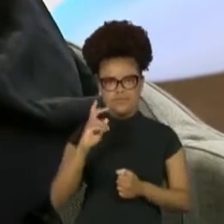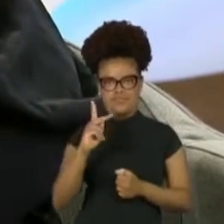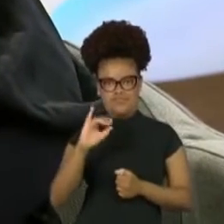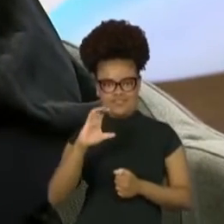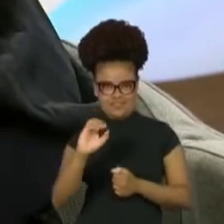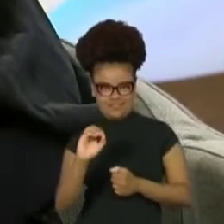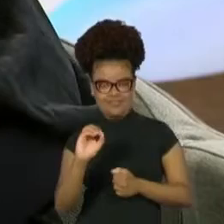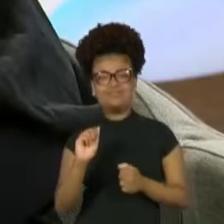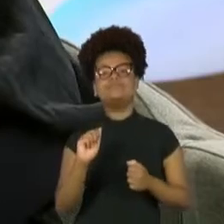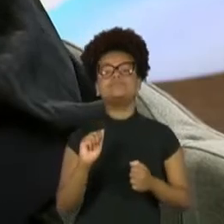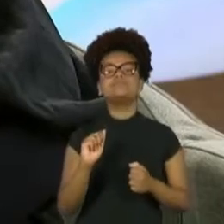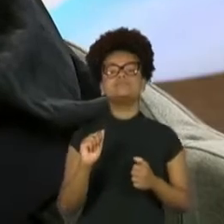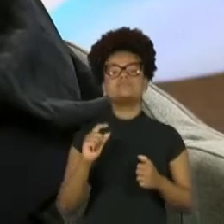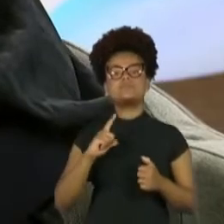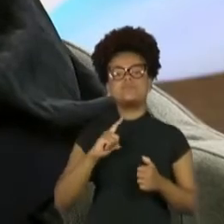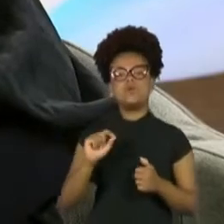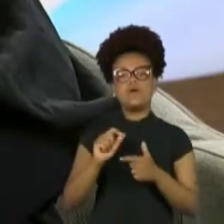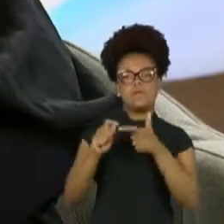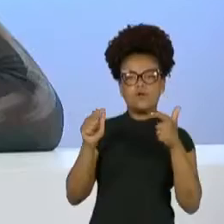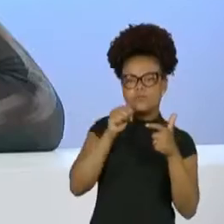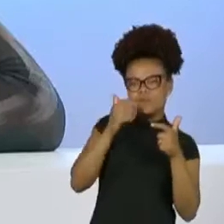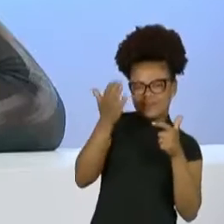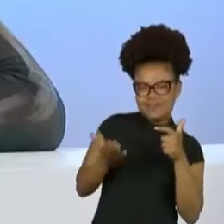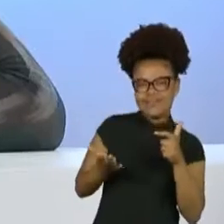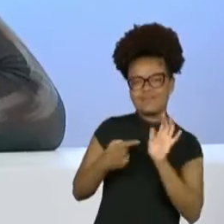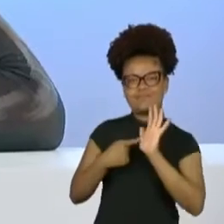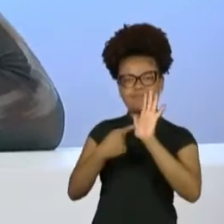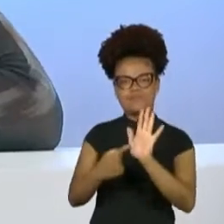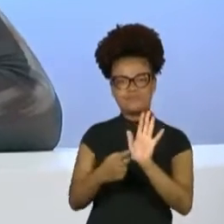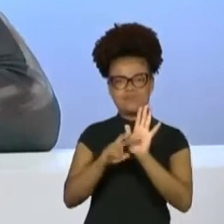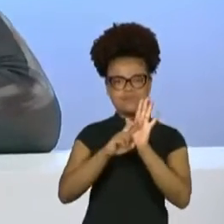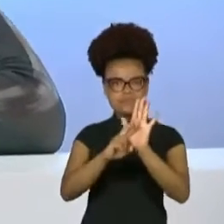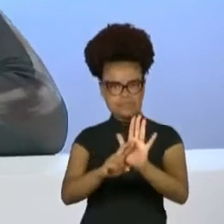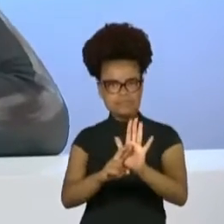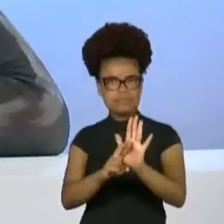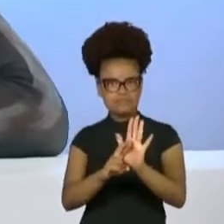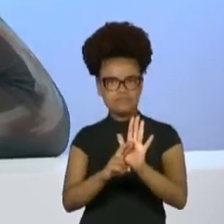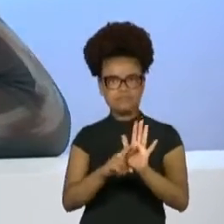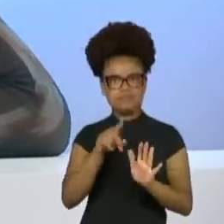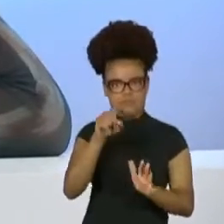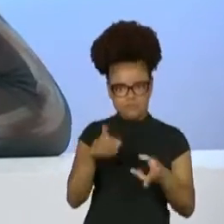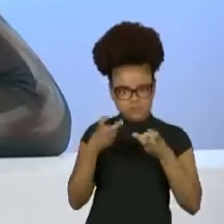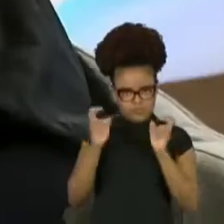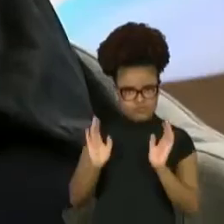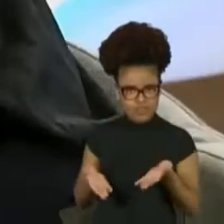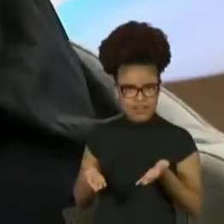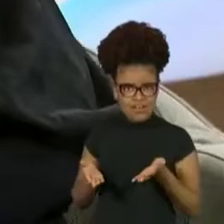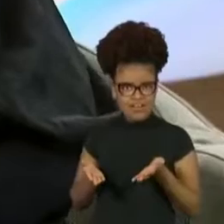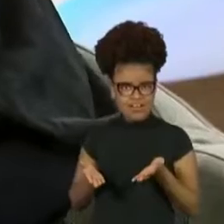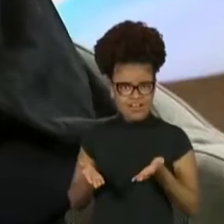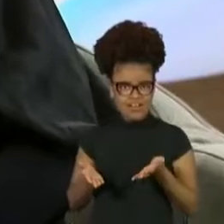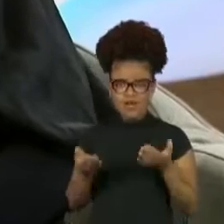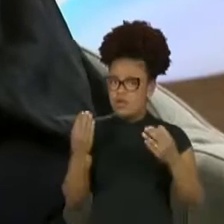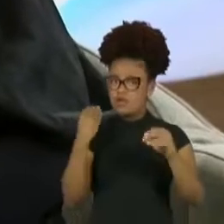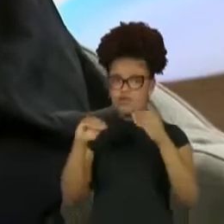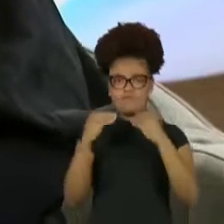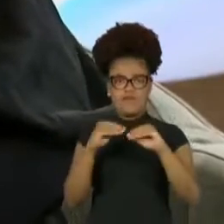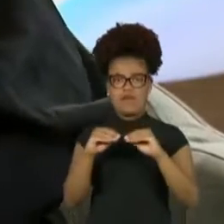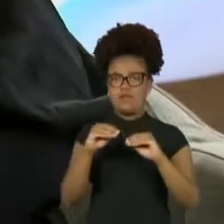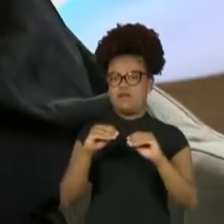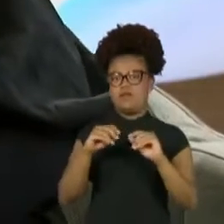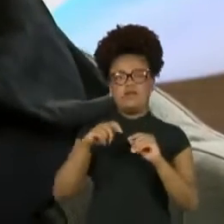sorte para quem representa ela. Muita. Já percebeu? Muita. Eu nunca mais parei e